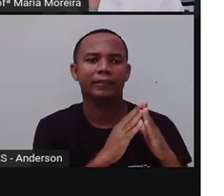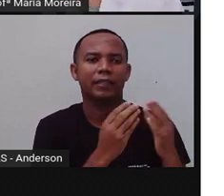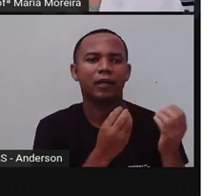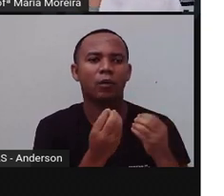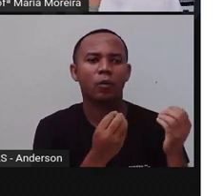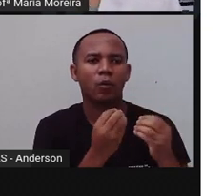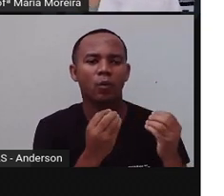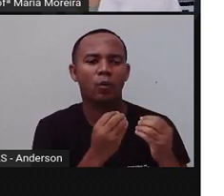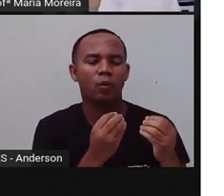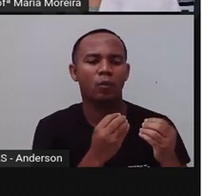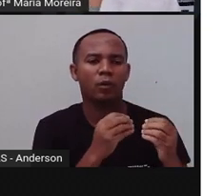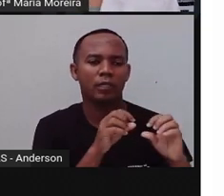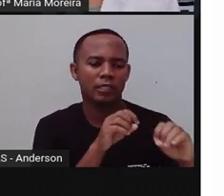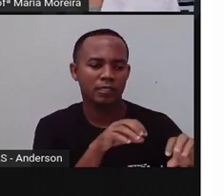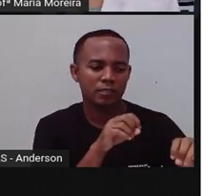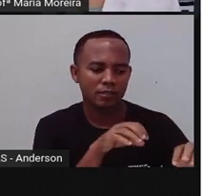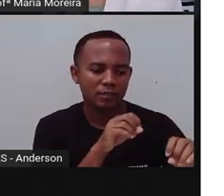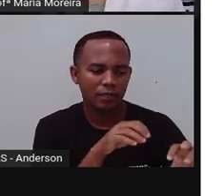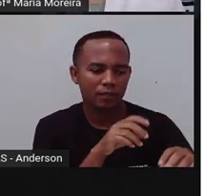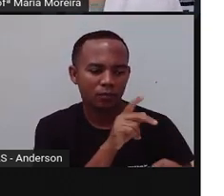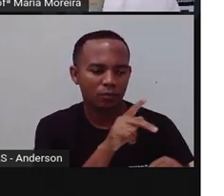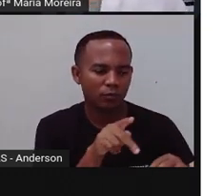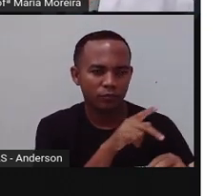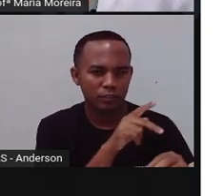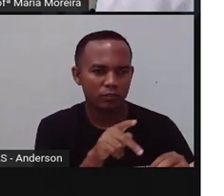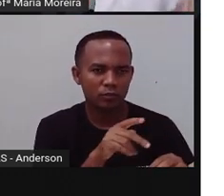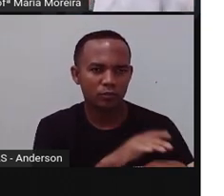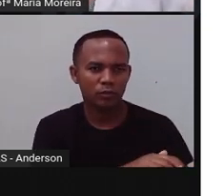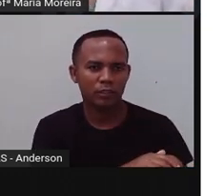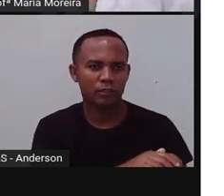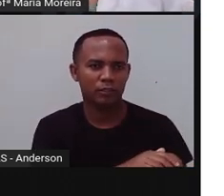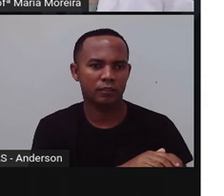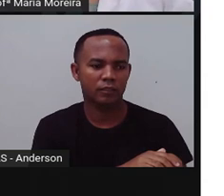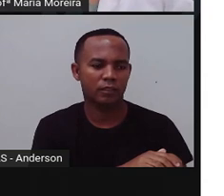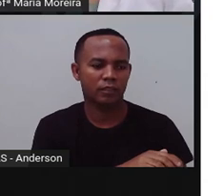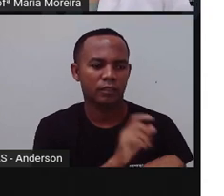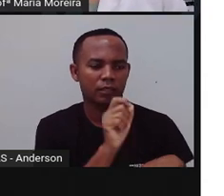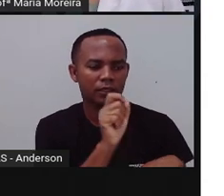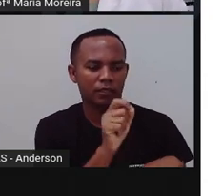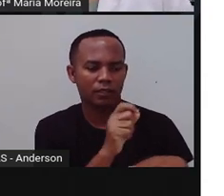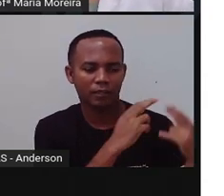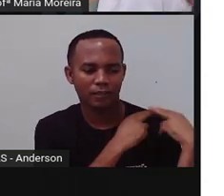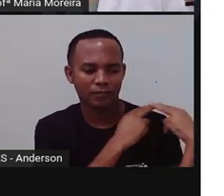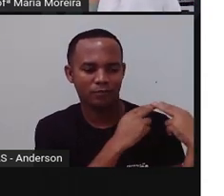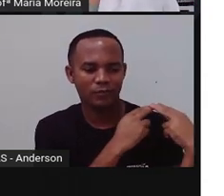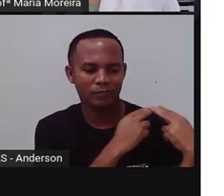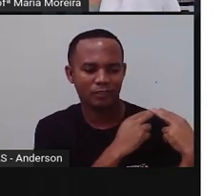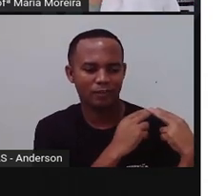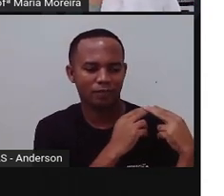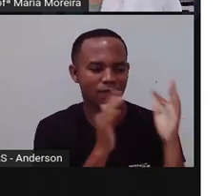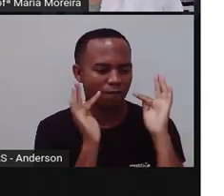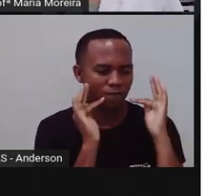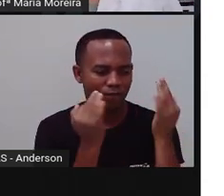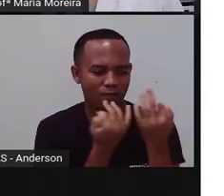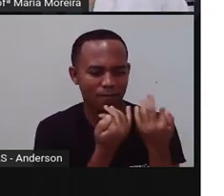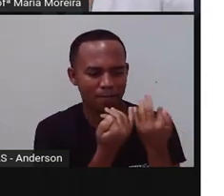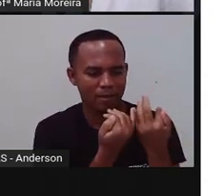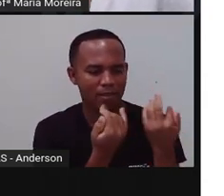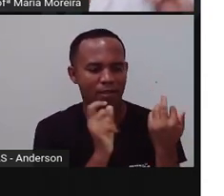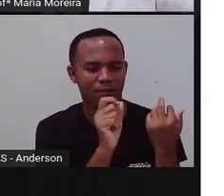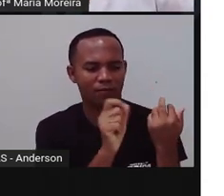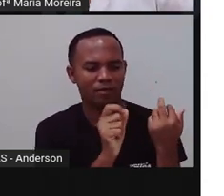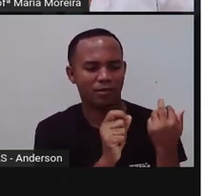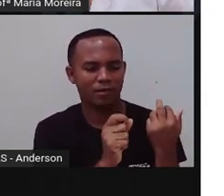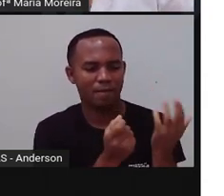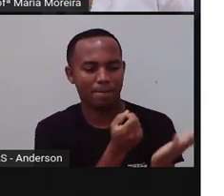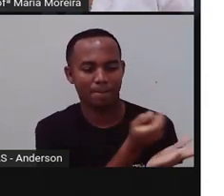por professores particulares. Então, sai de onde? Sai essa responsabilidade aí. Isso começa a sair dos pais e passa